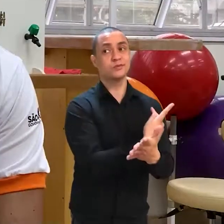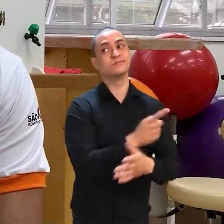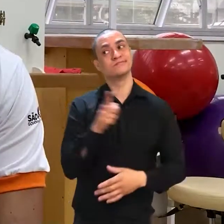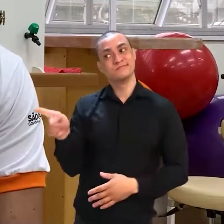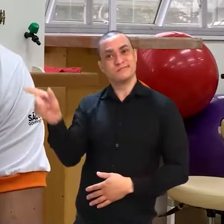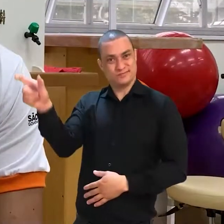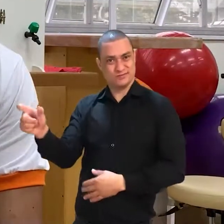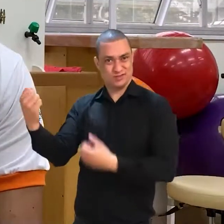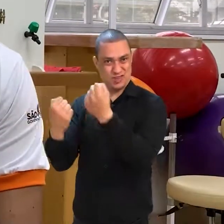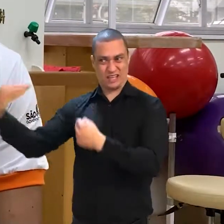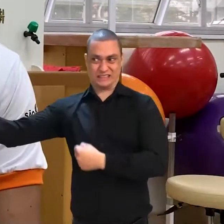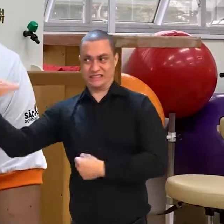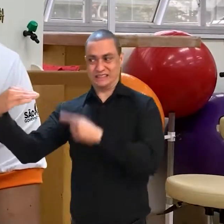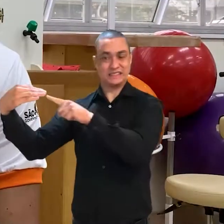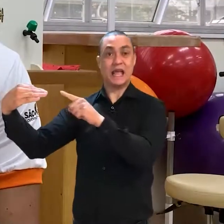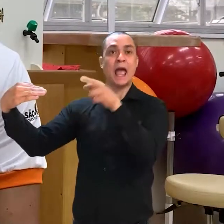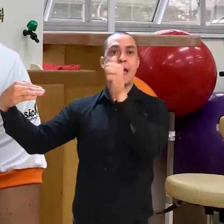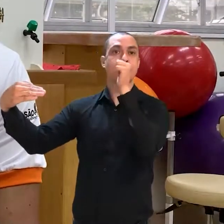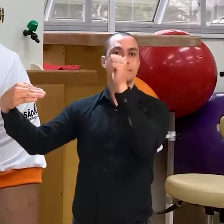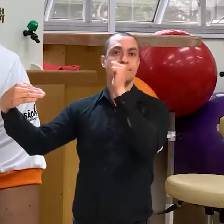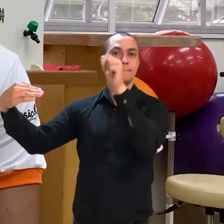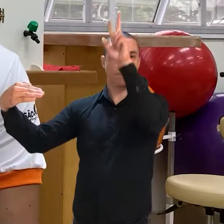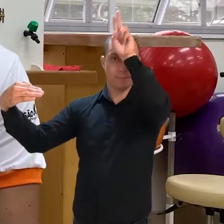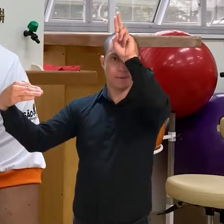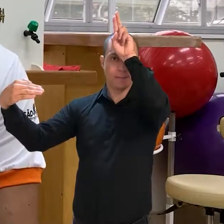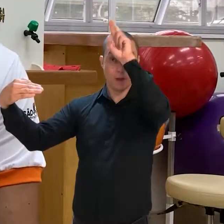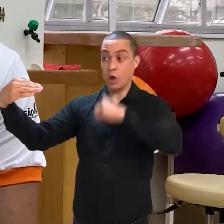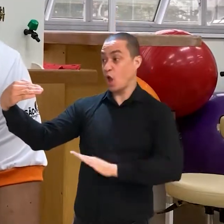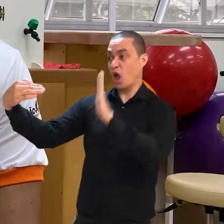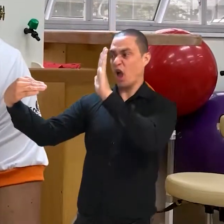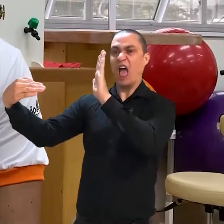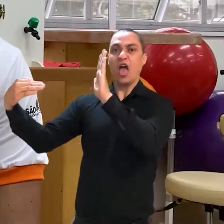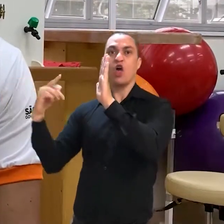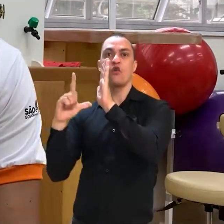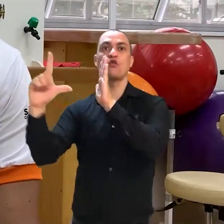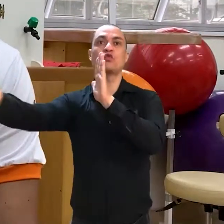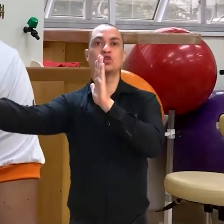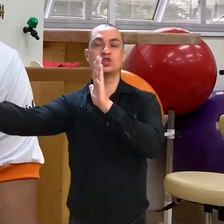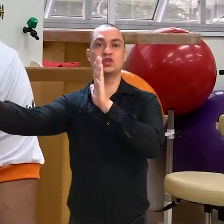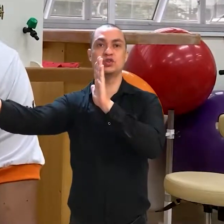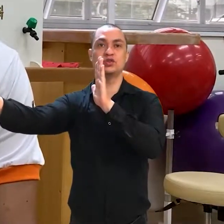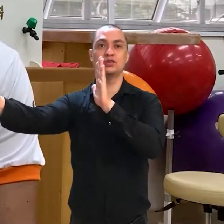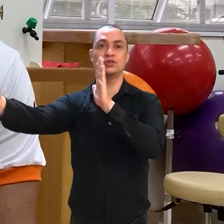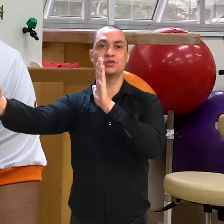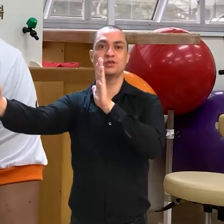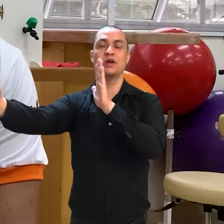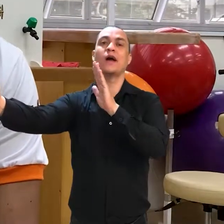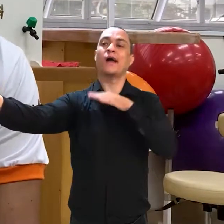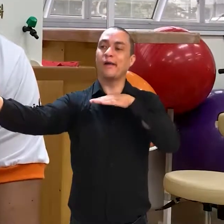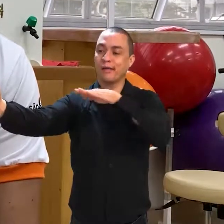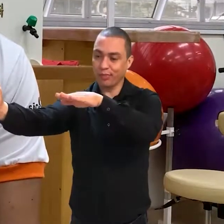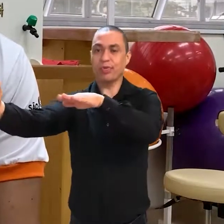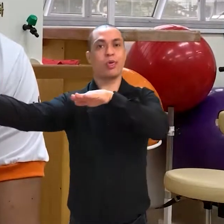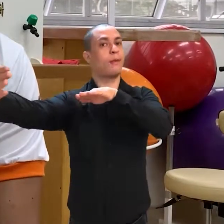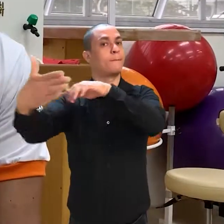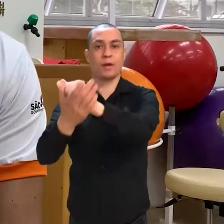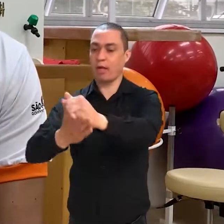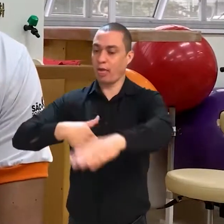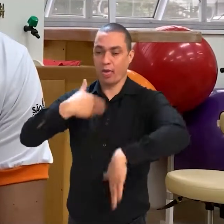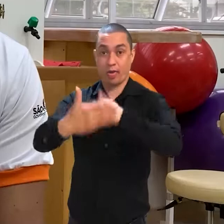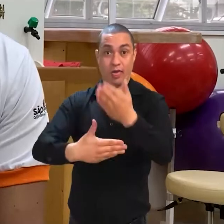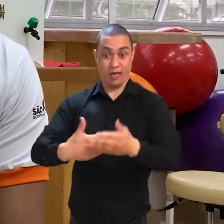uma pessoa bebeu o volante e estava dirigindo. Quando a gente foi abordar ela, ela fugiu e